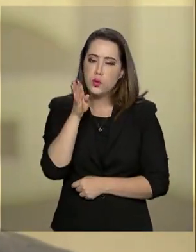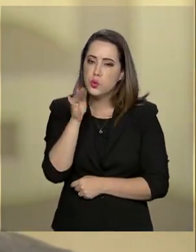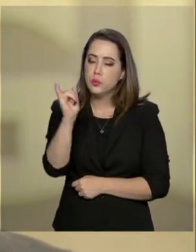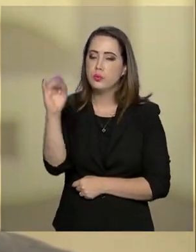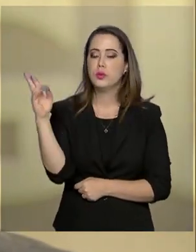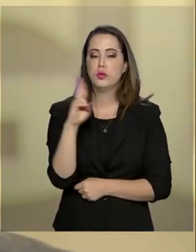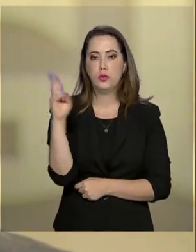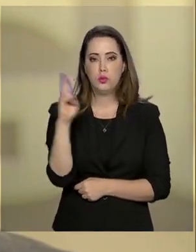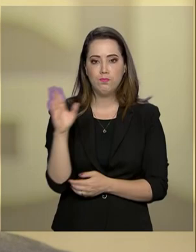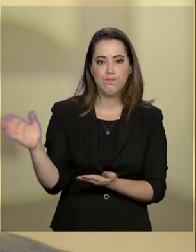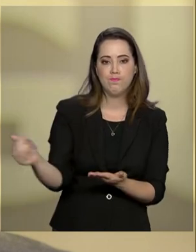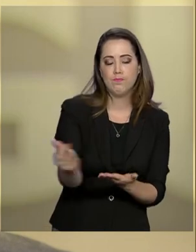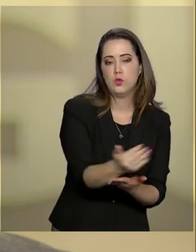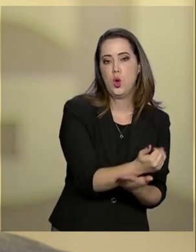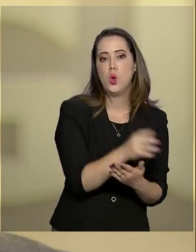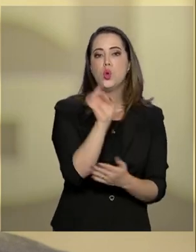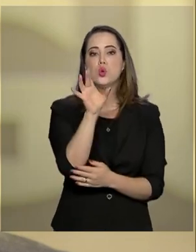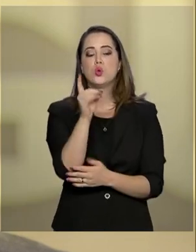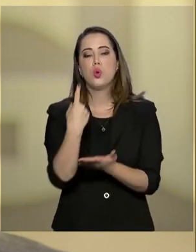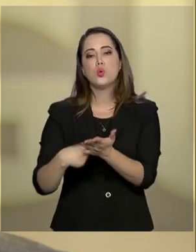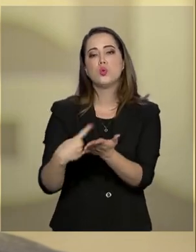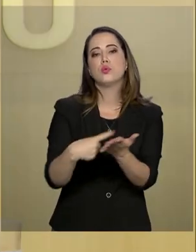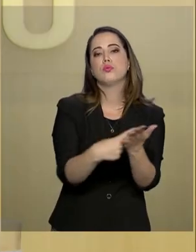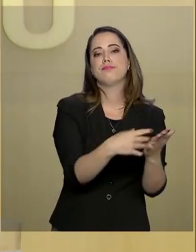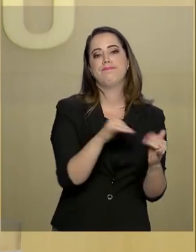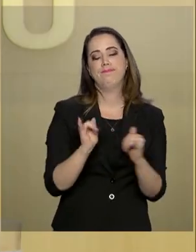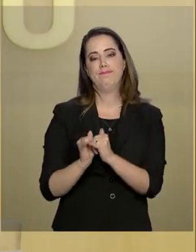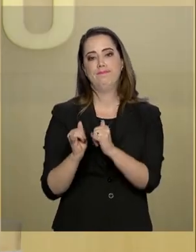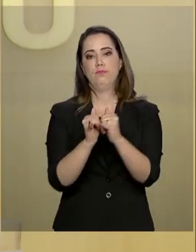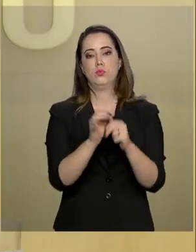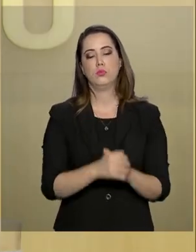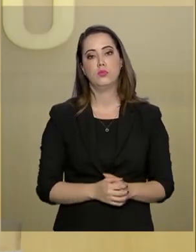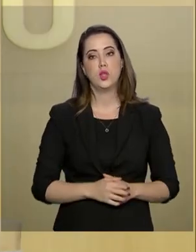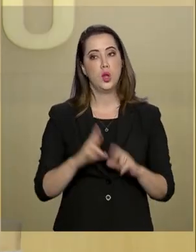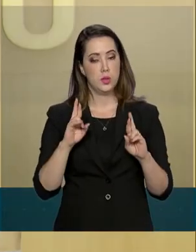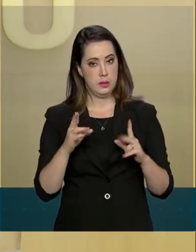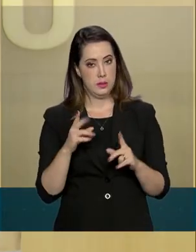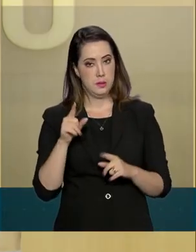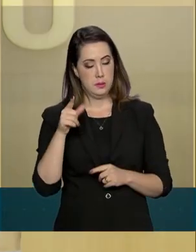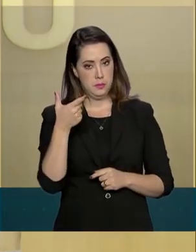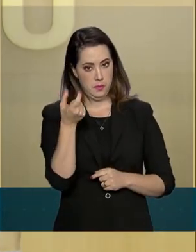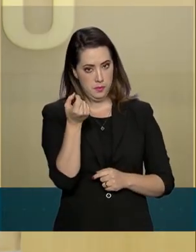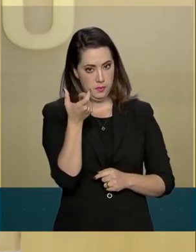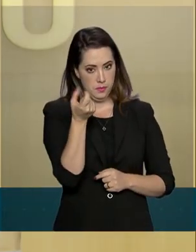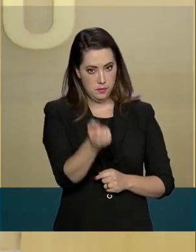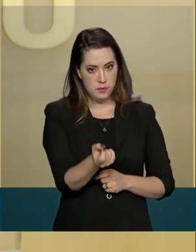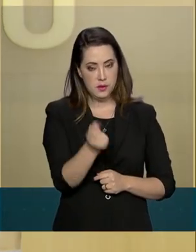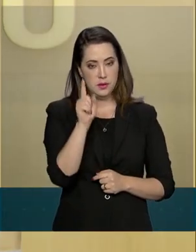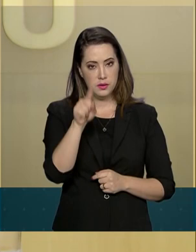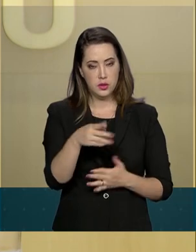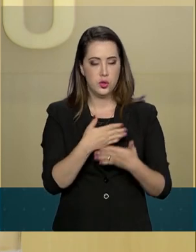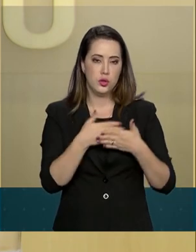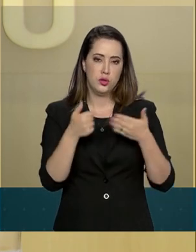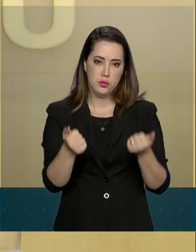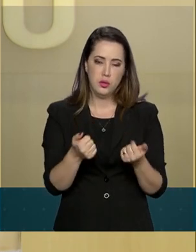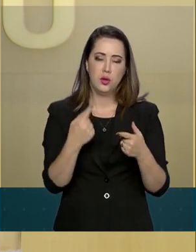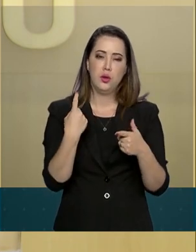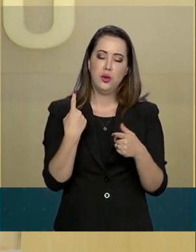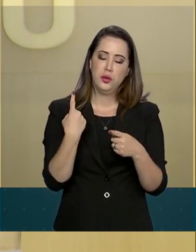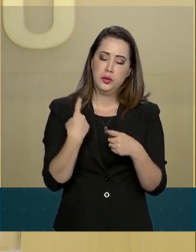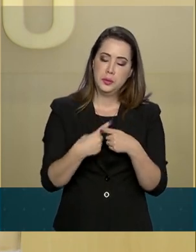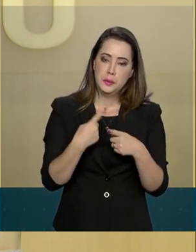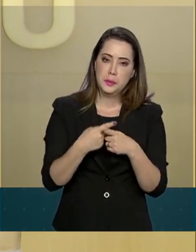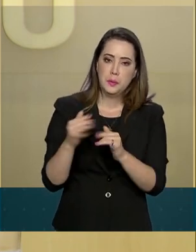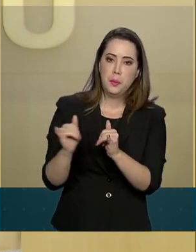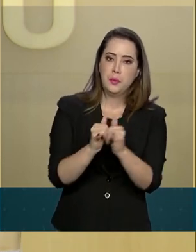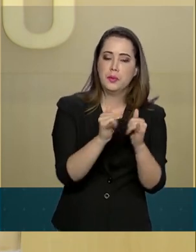arrecadados só com os acordos. É preciso no ano que vem que a gente aprimore essa política da leniência, fruto